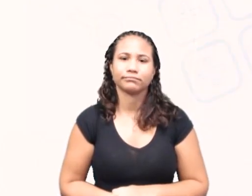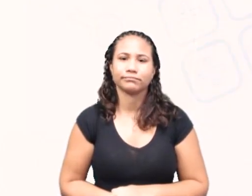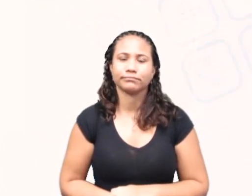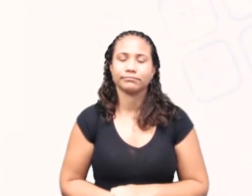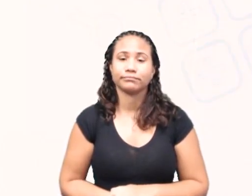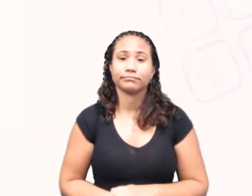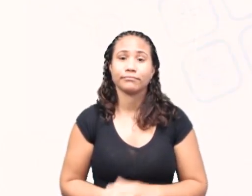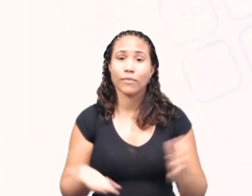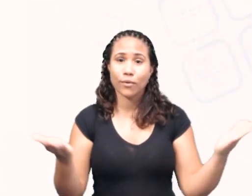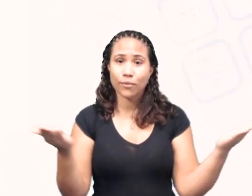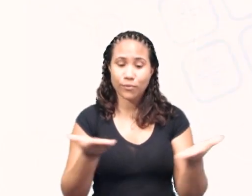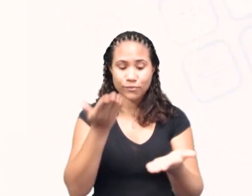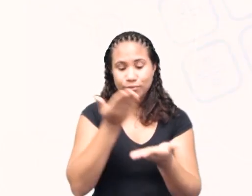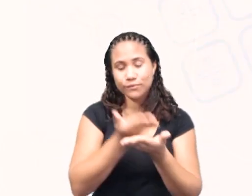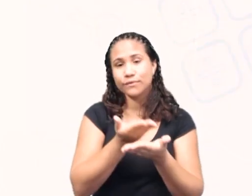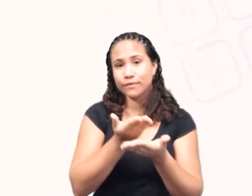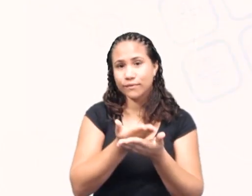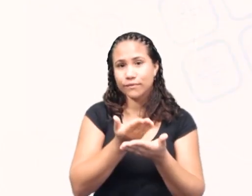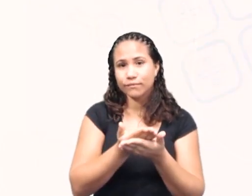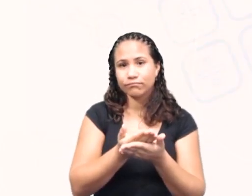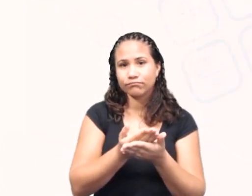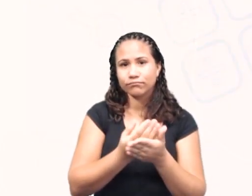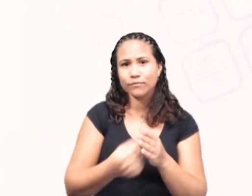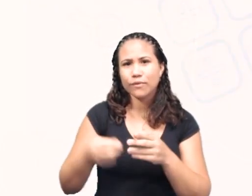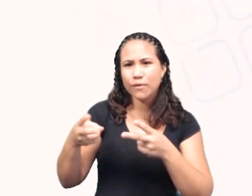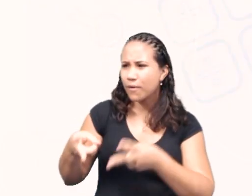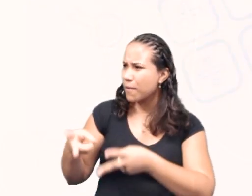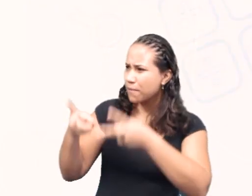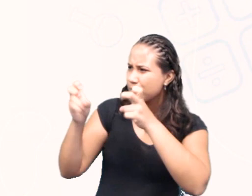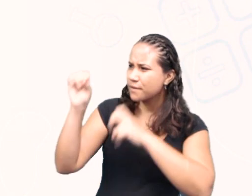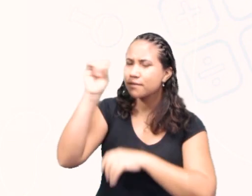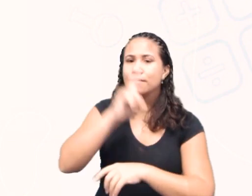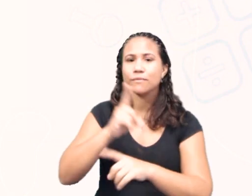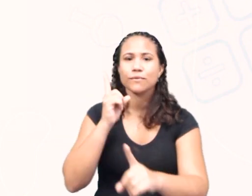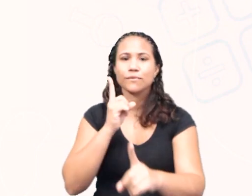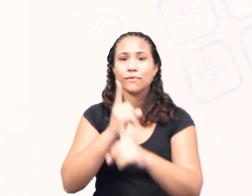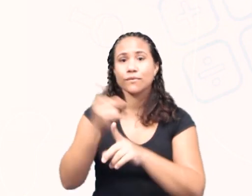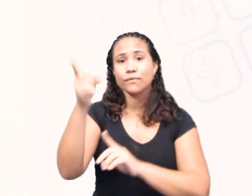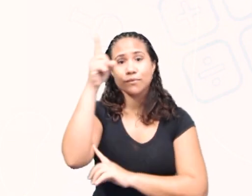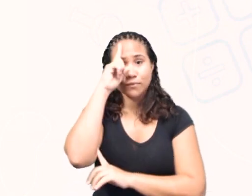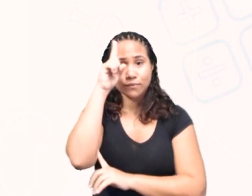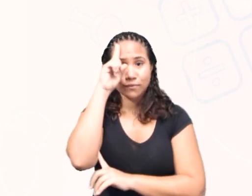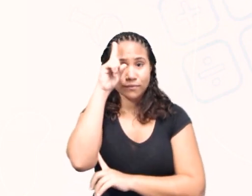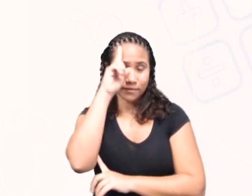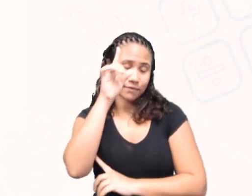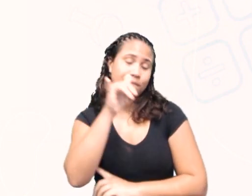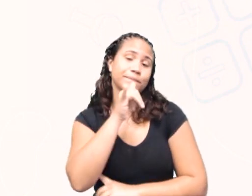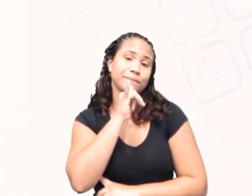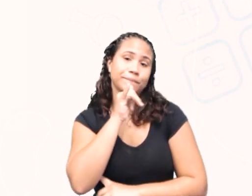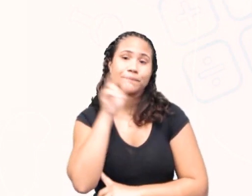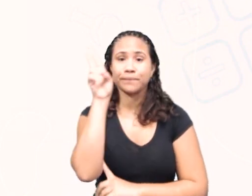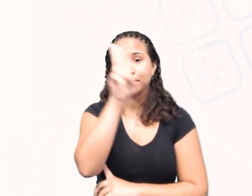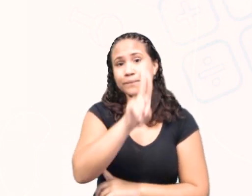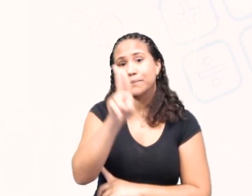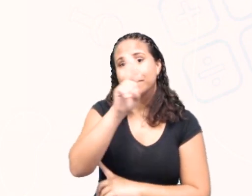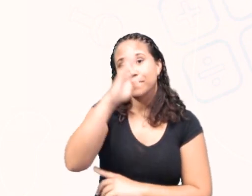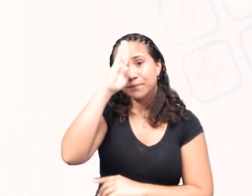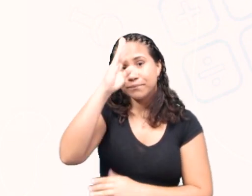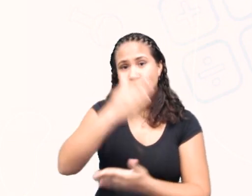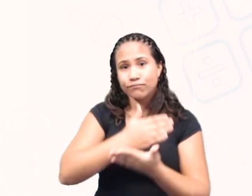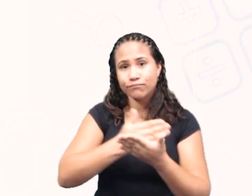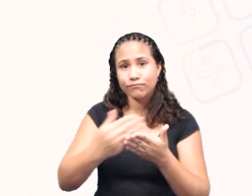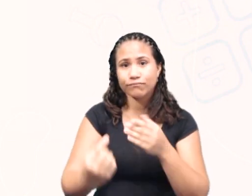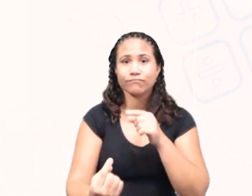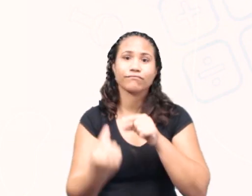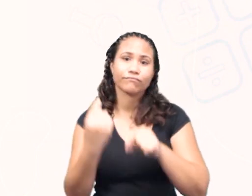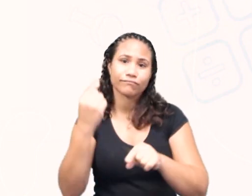Nessa aula nós vamos identificar soluções encontradas no nosso dia a dia com a utilização dos princípios das